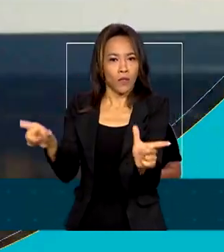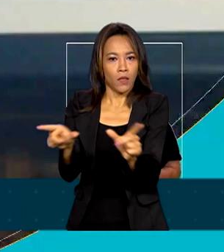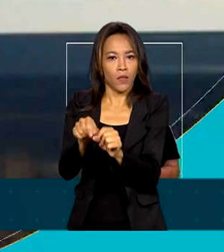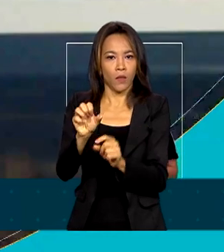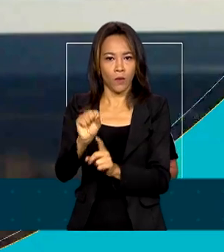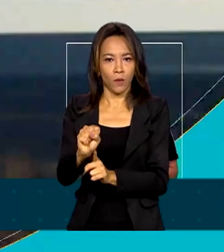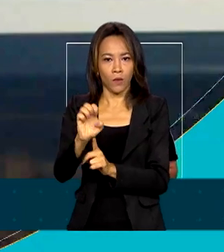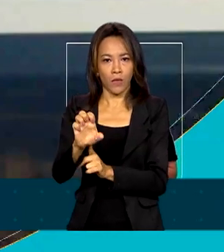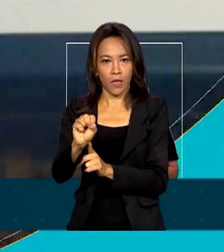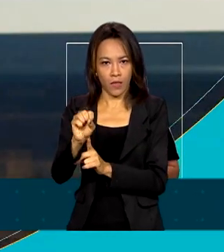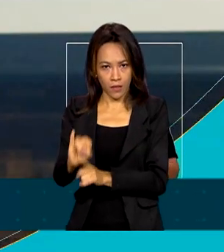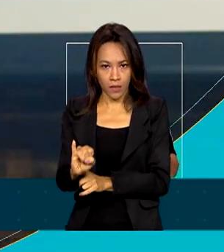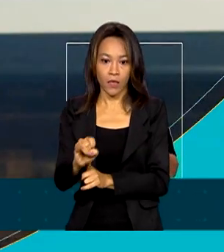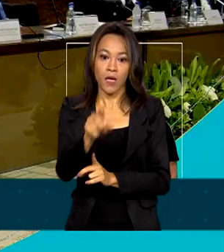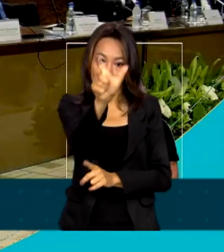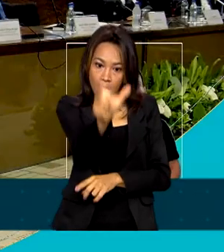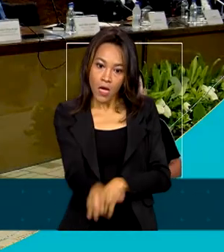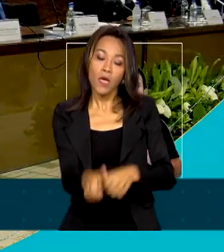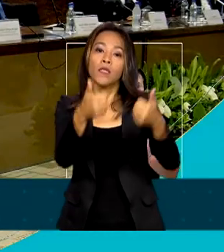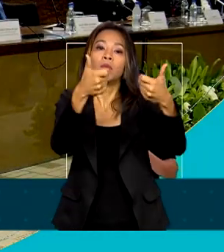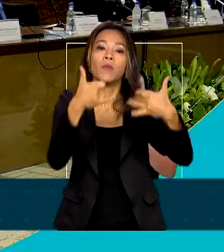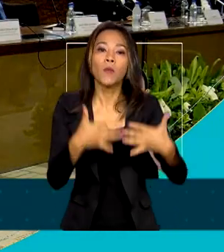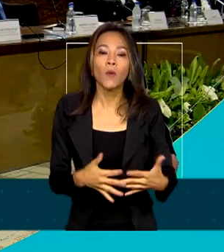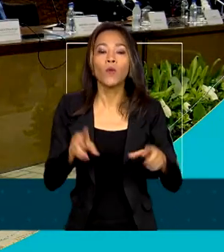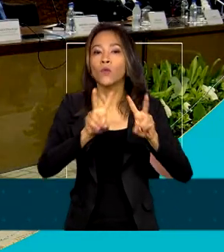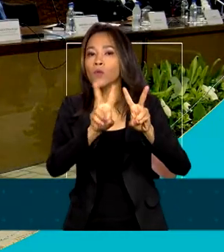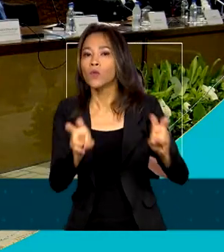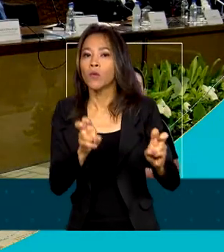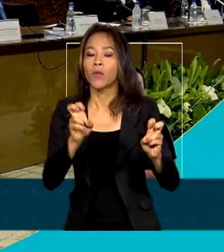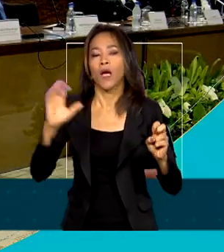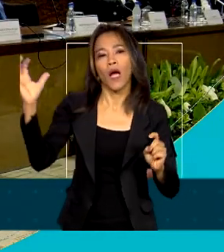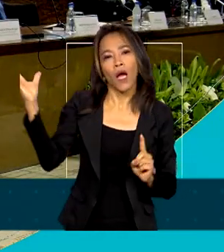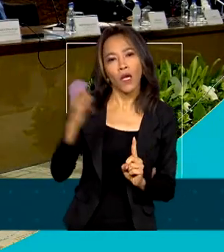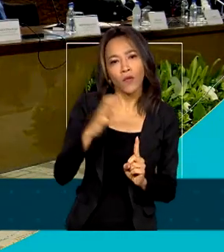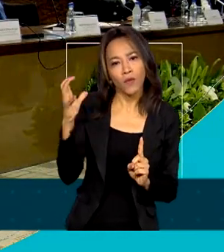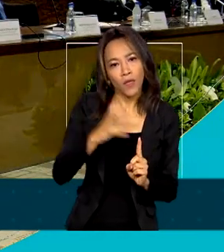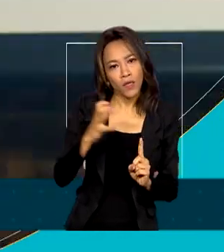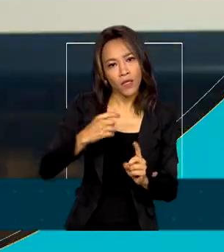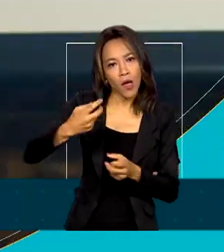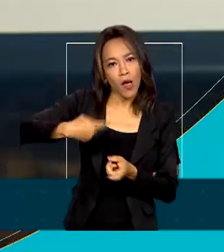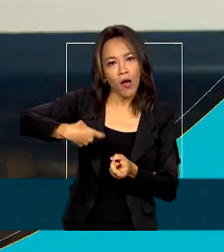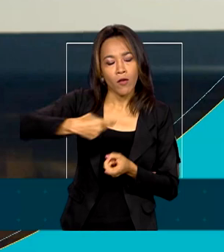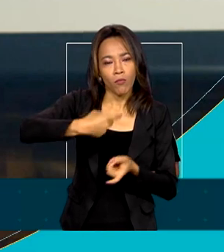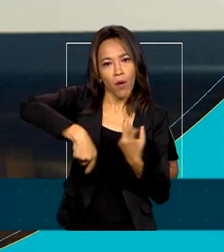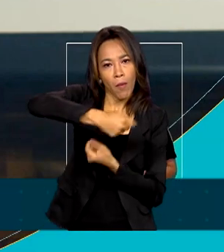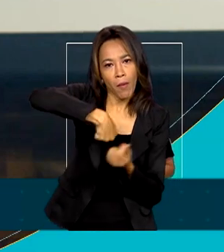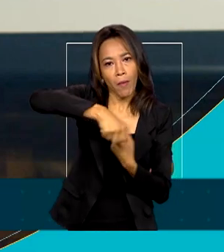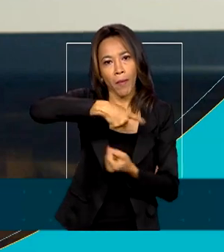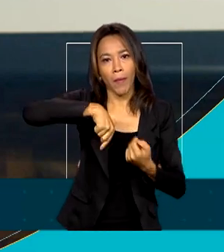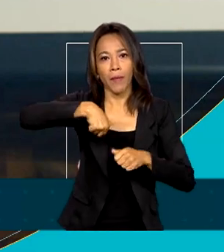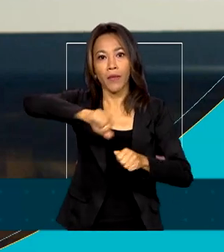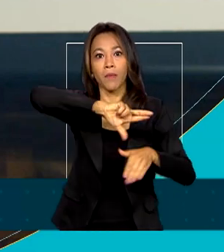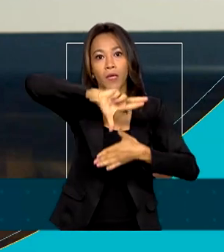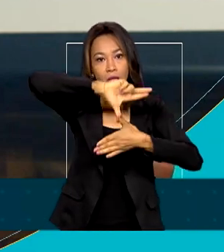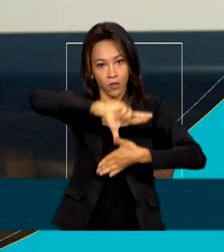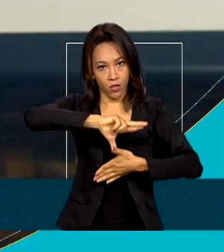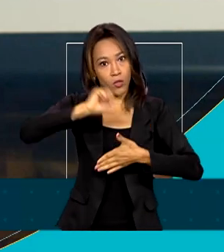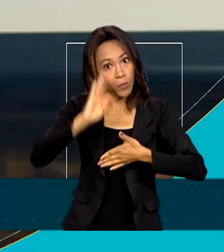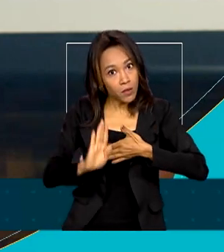Alckmin também falou sobre a ampliação da influência comercial do Brasil na América Latina. Embora o mundo seja